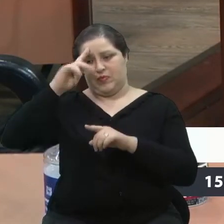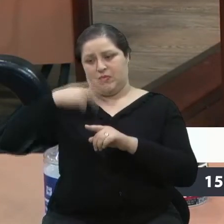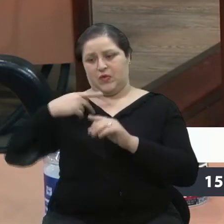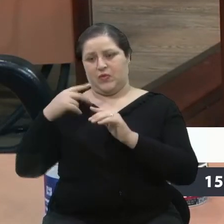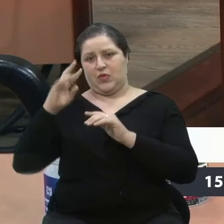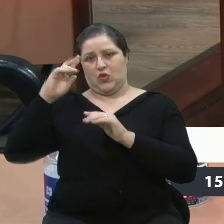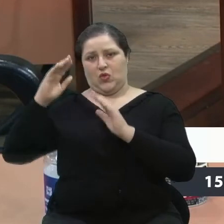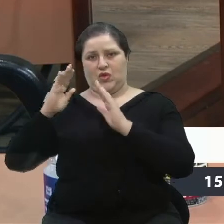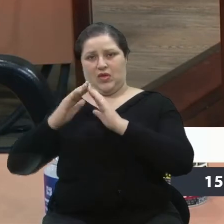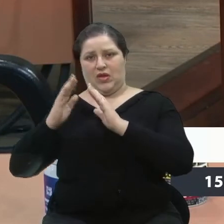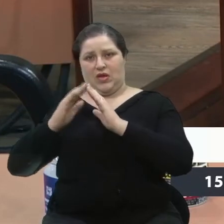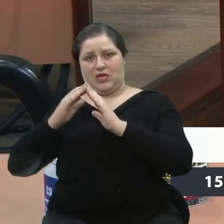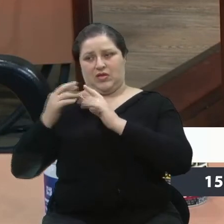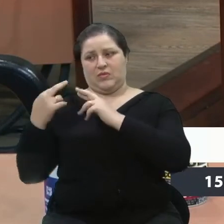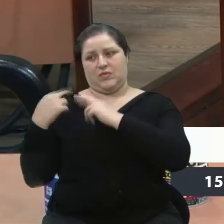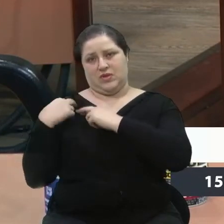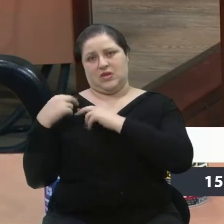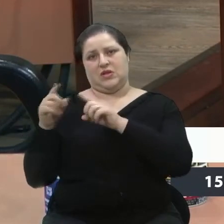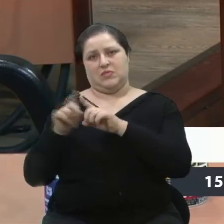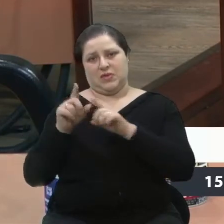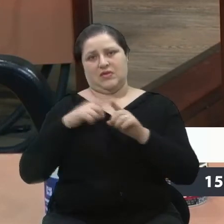responsabilizar, ela também vem sendo estudada.